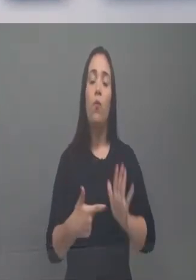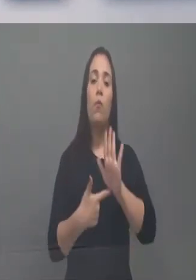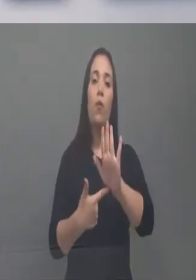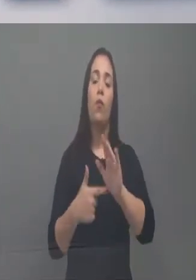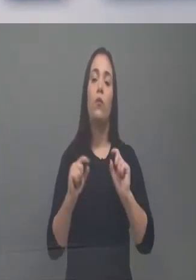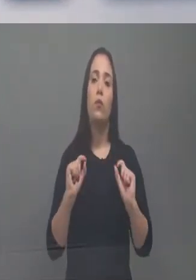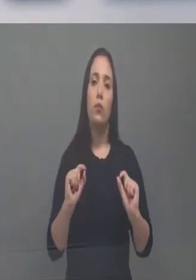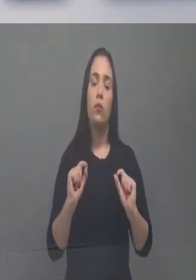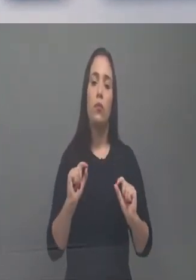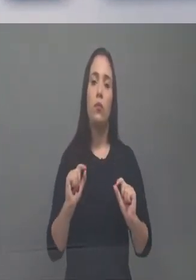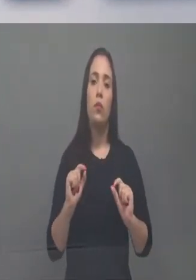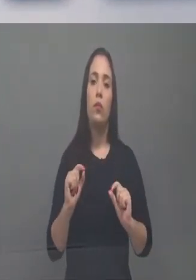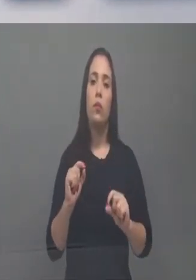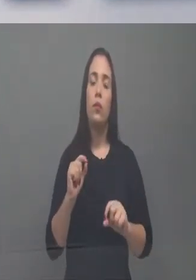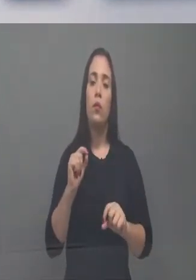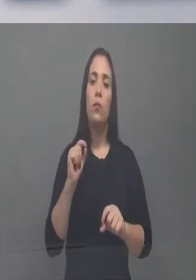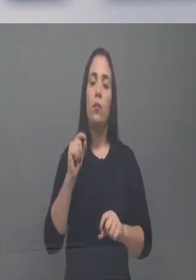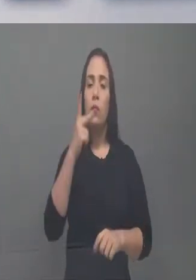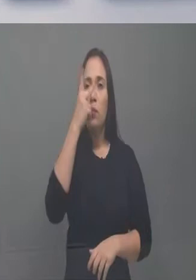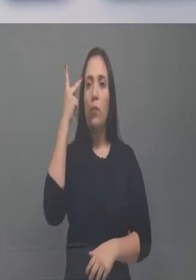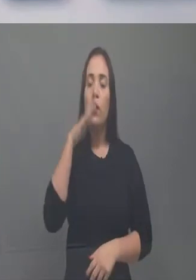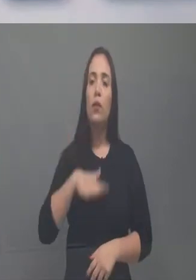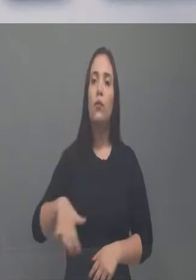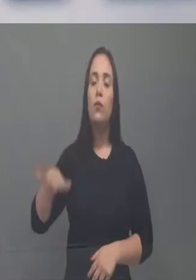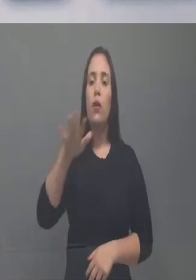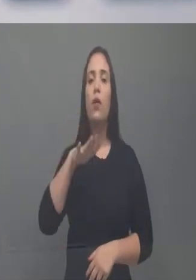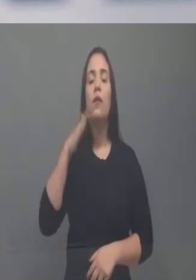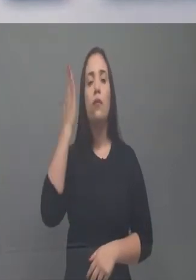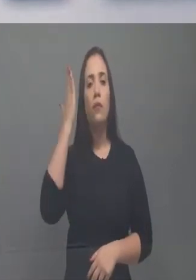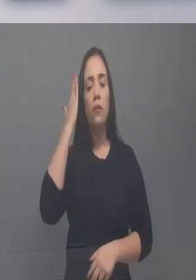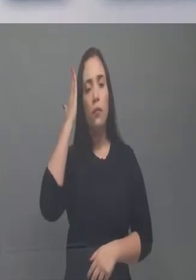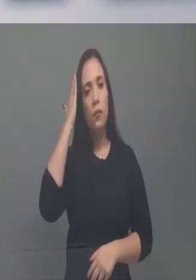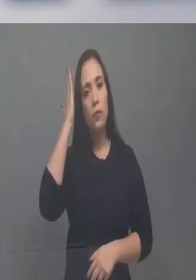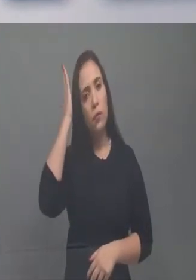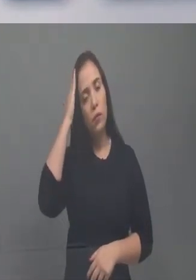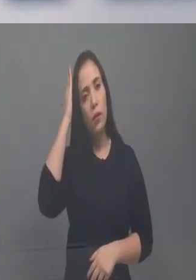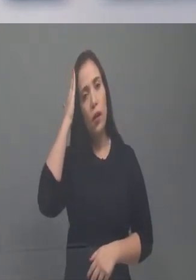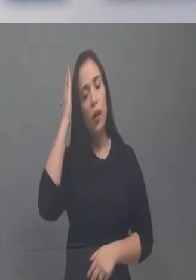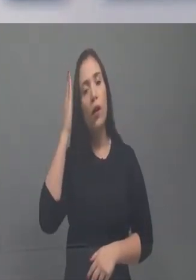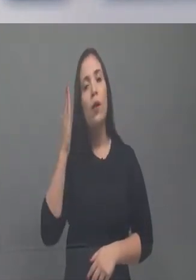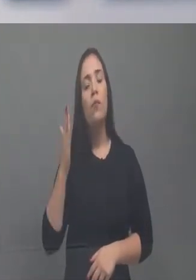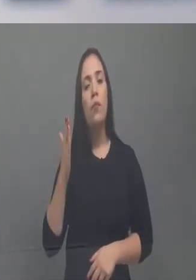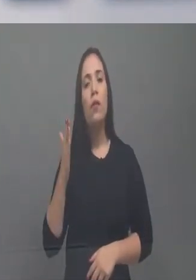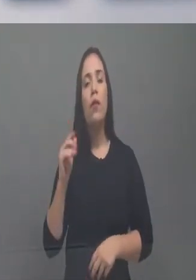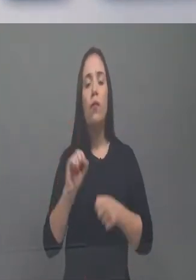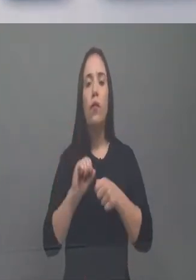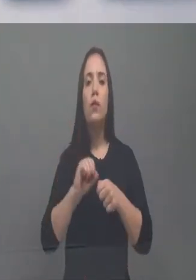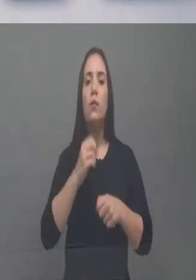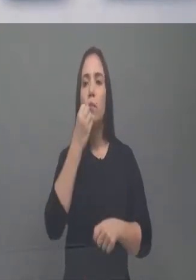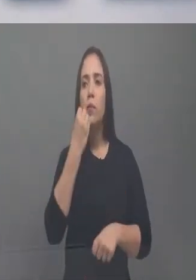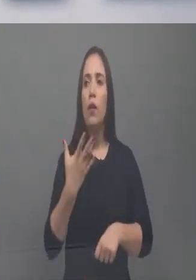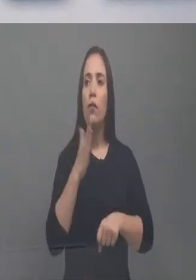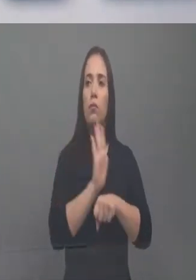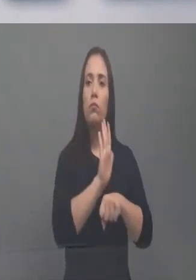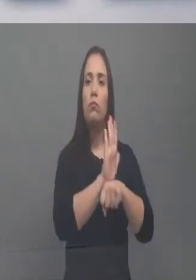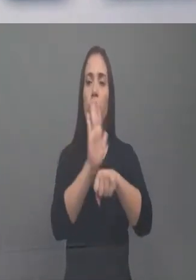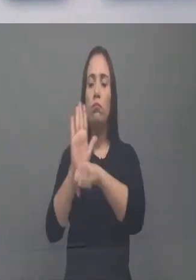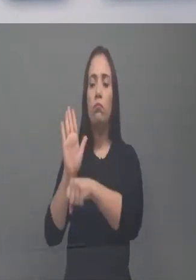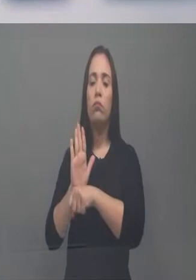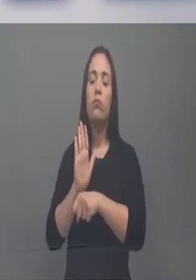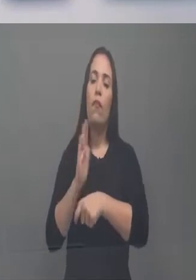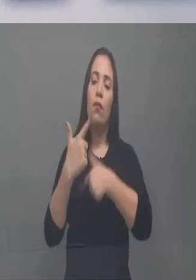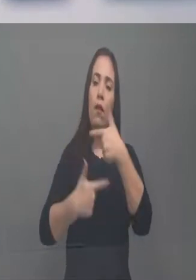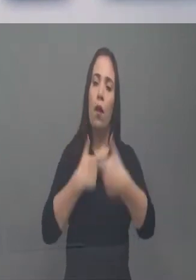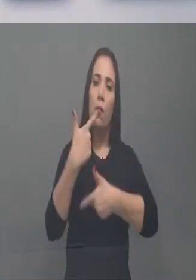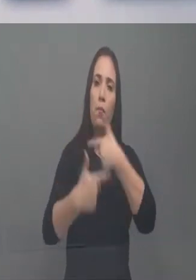mostra para a população que nós utilizamos o nosso mandato para fazer o bem, trabalhar